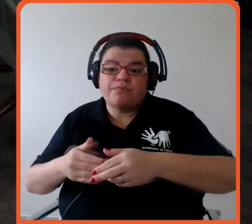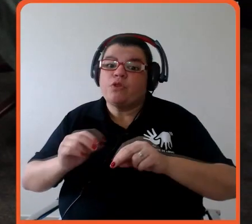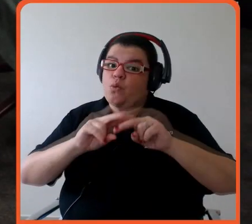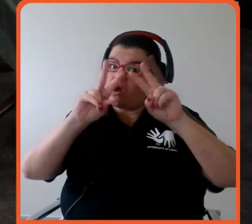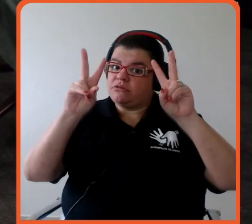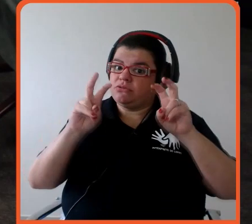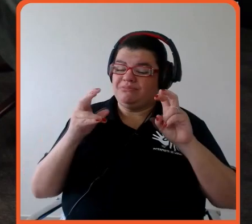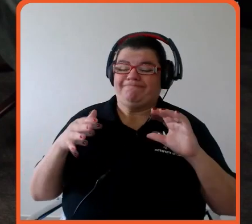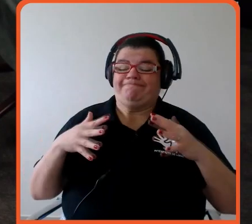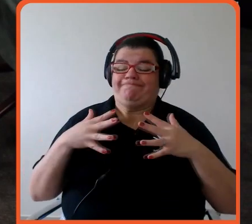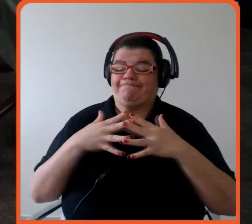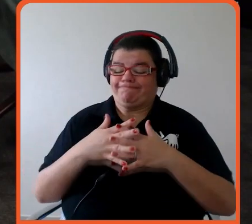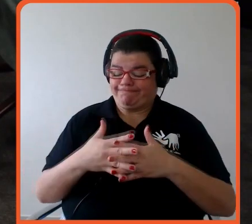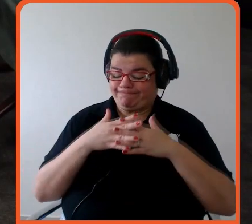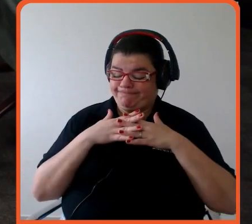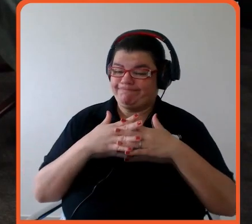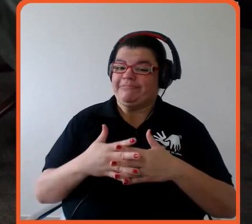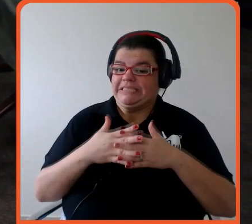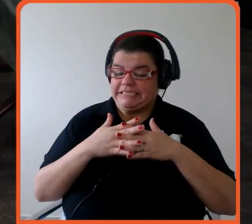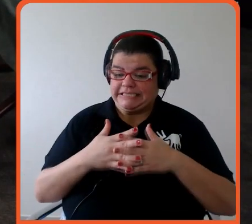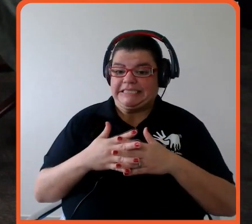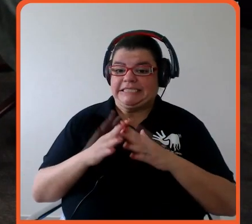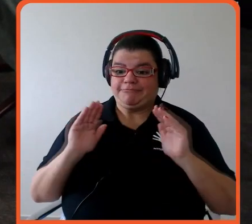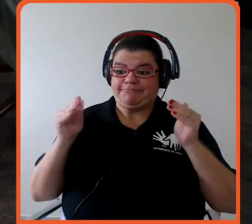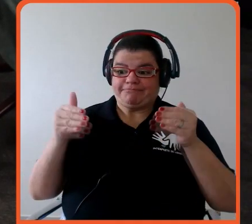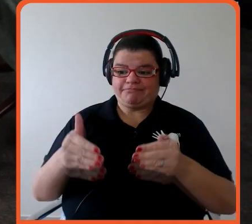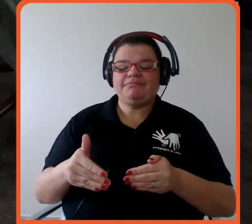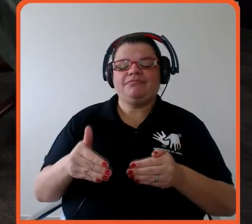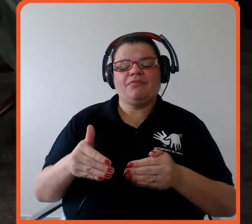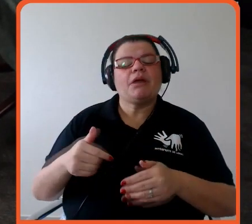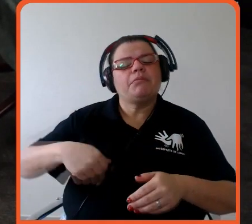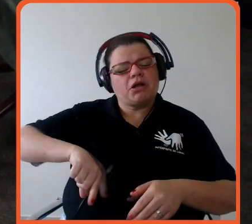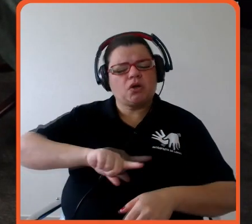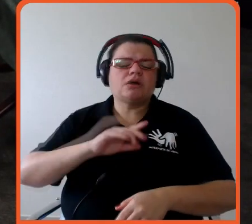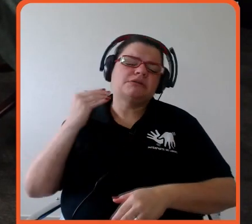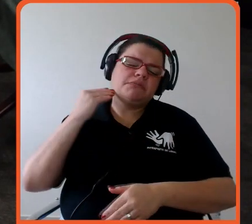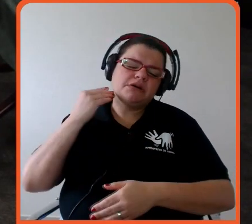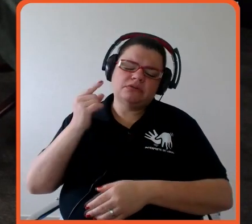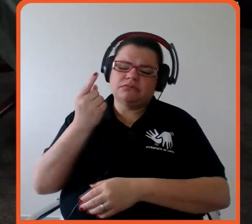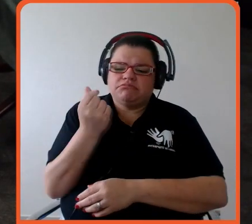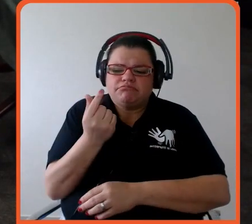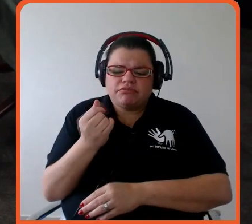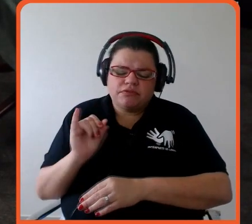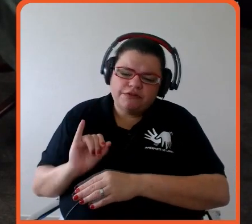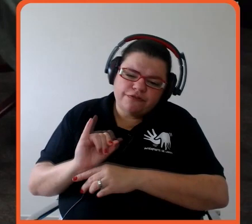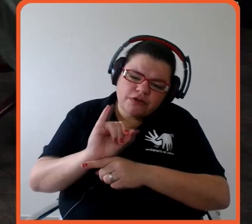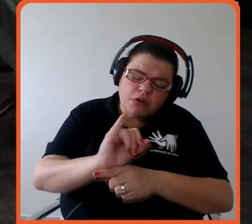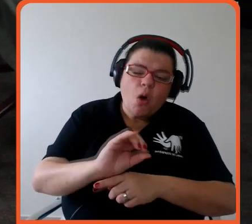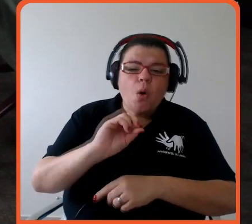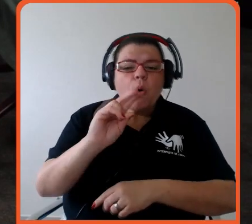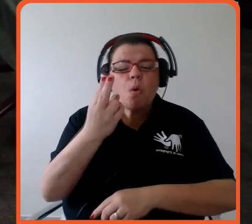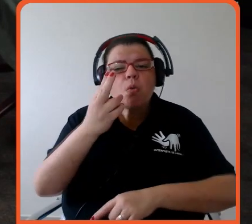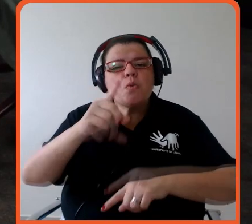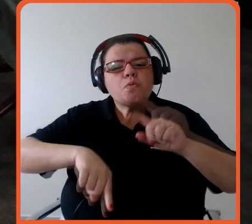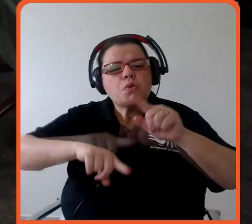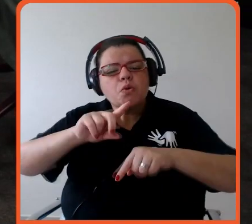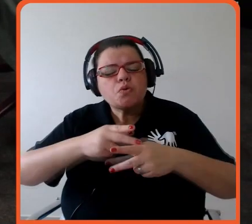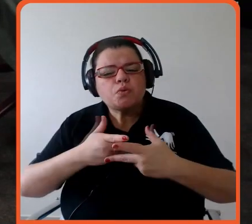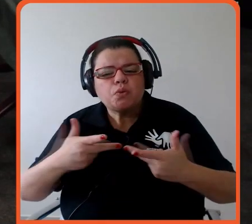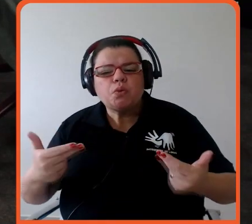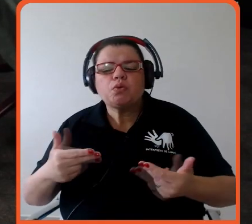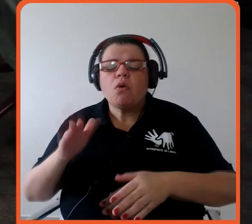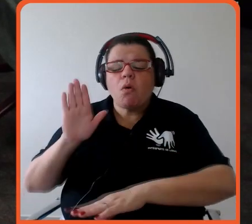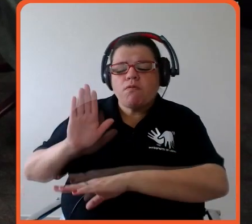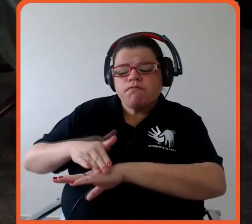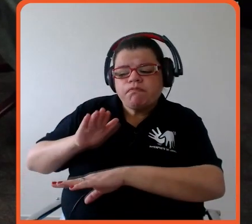você mesmo falou e a gente está fazendo isso ou através de produtos ou através de iniciativas próprias do banco ou